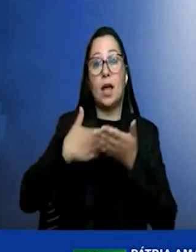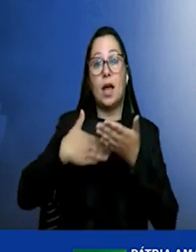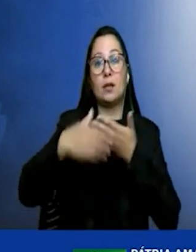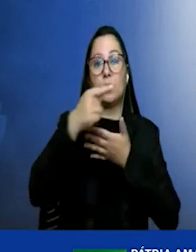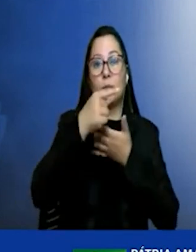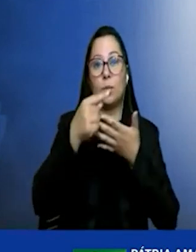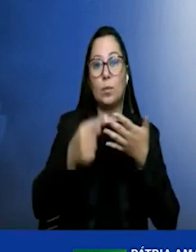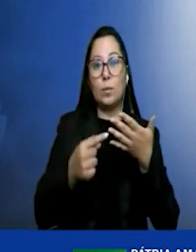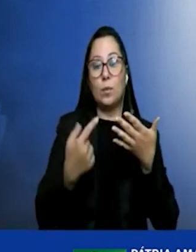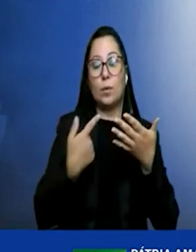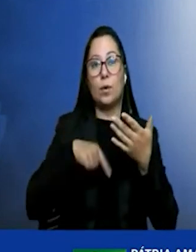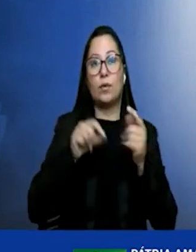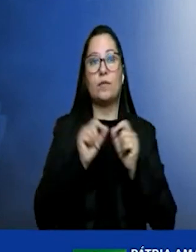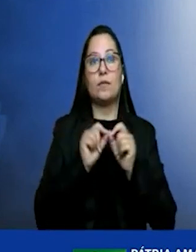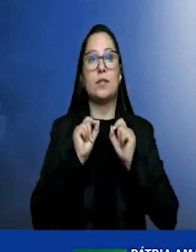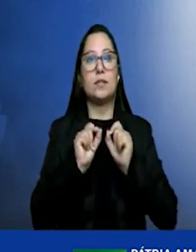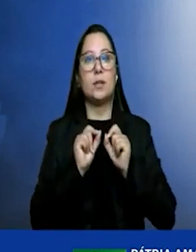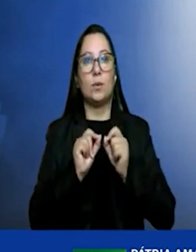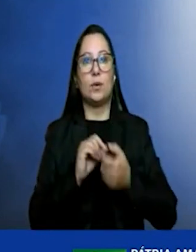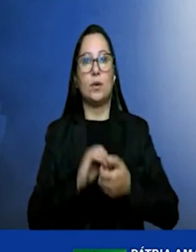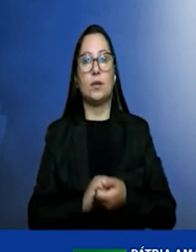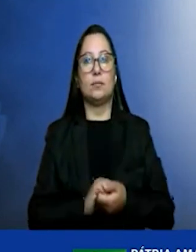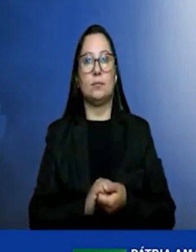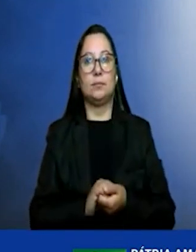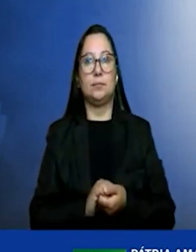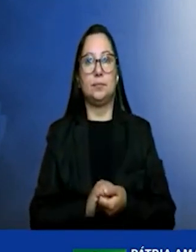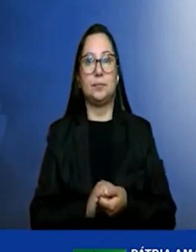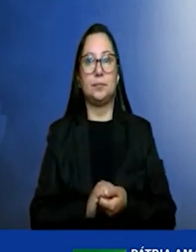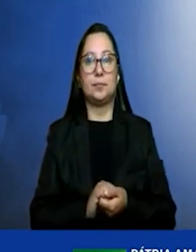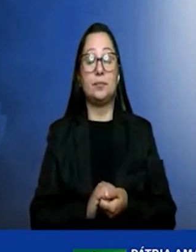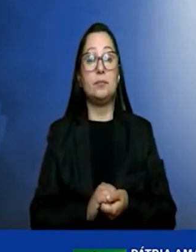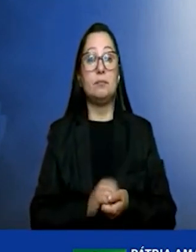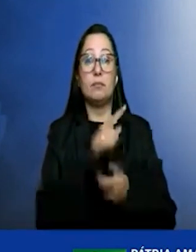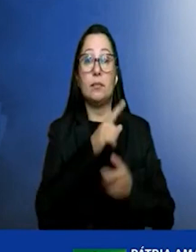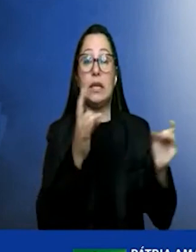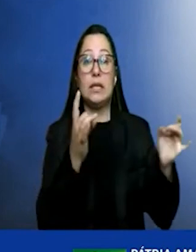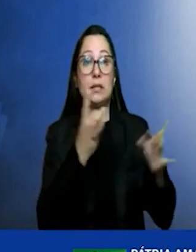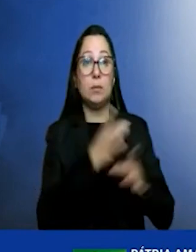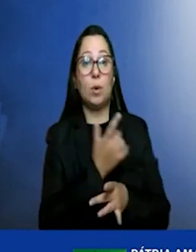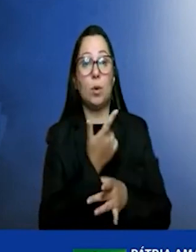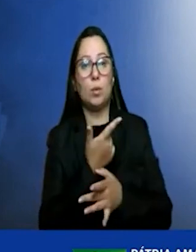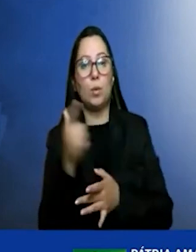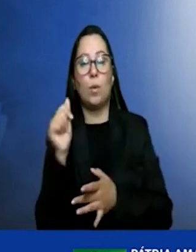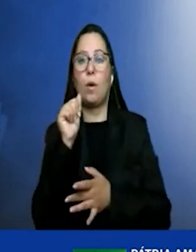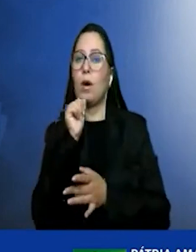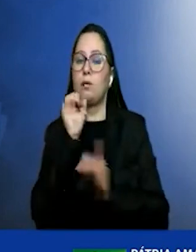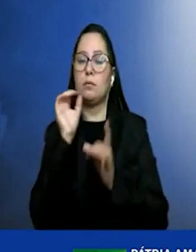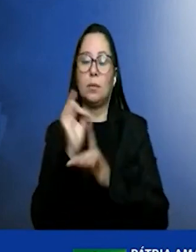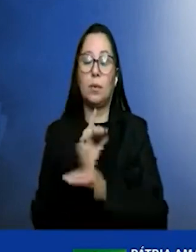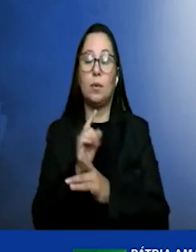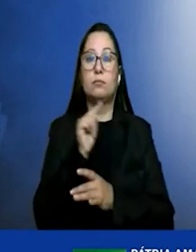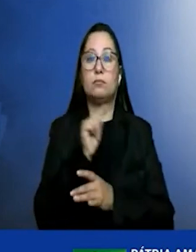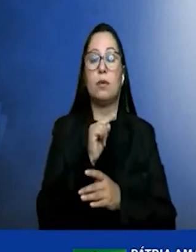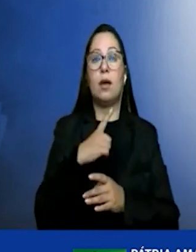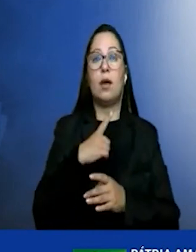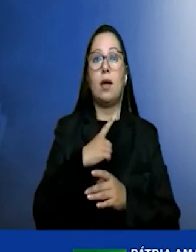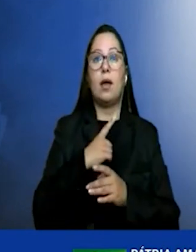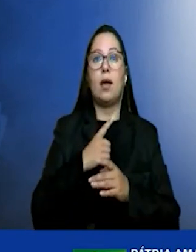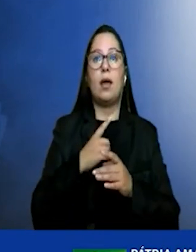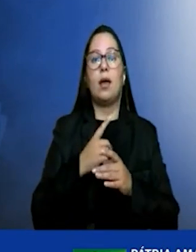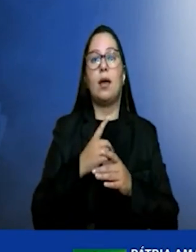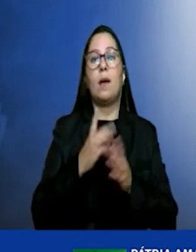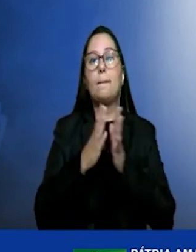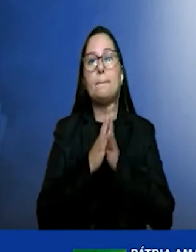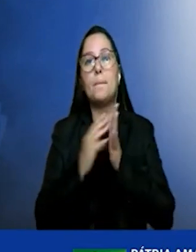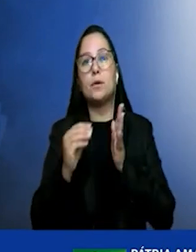esse aqui eu tenho autorização os outros a gente está com NDA mas aqui é uma planta piloto na área de